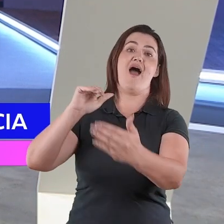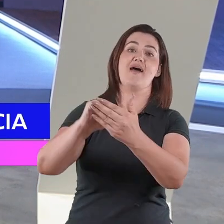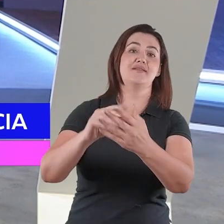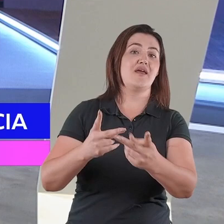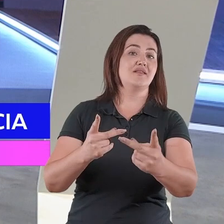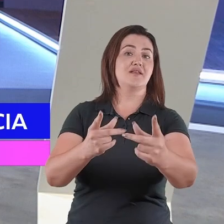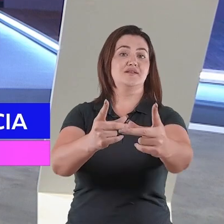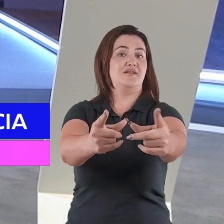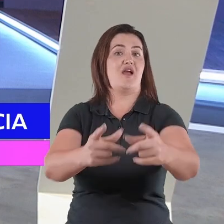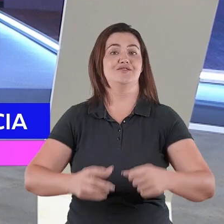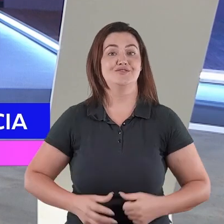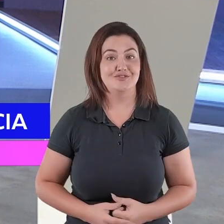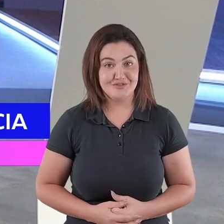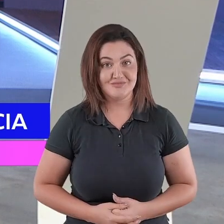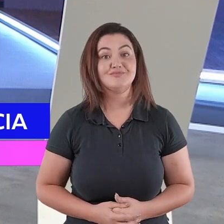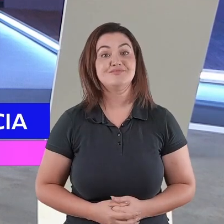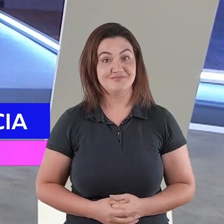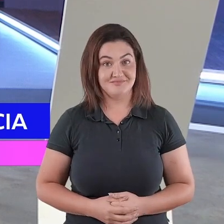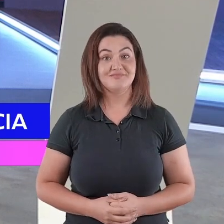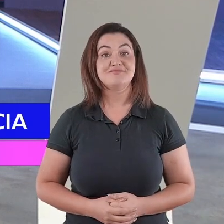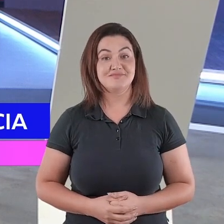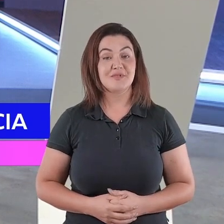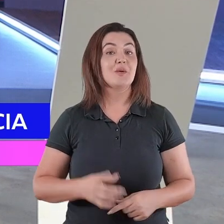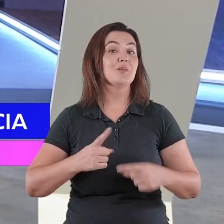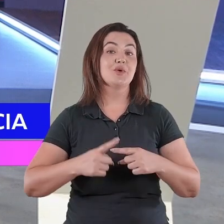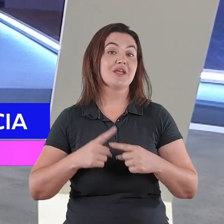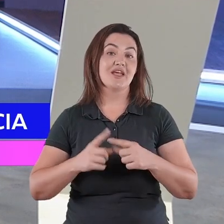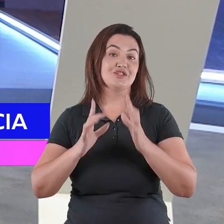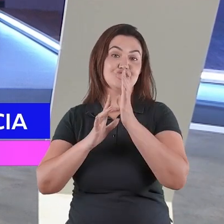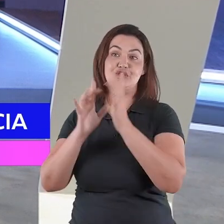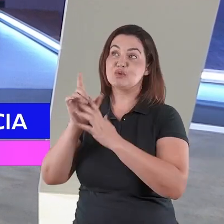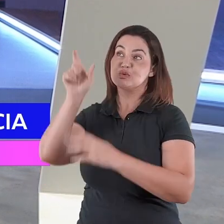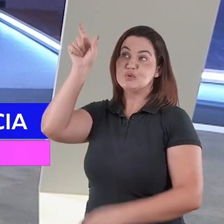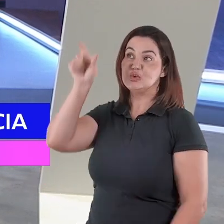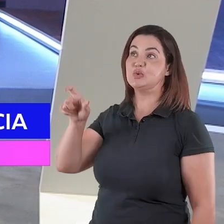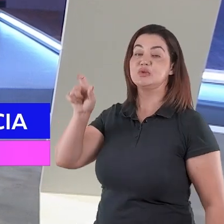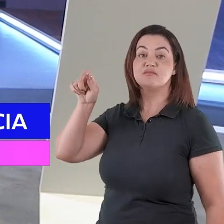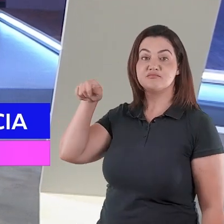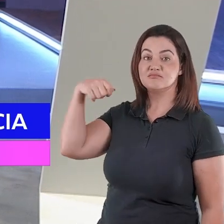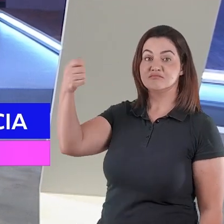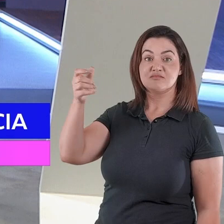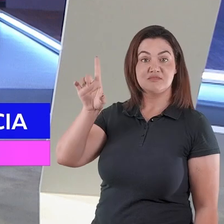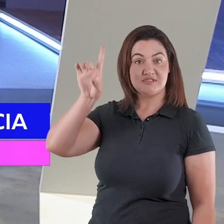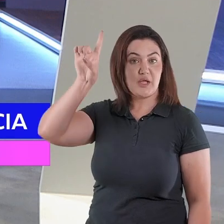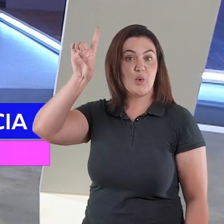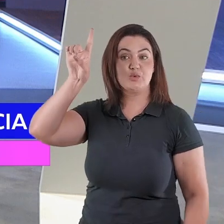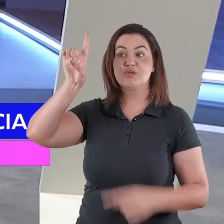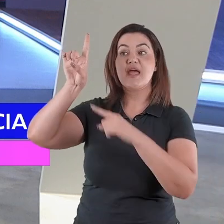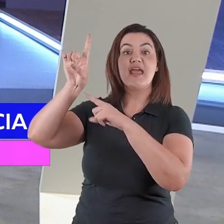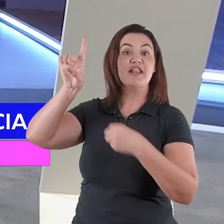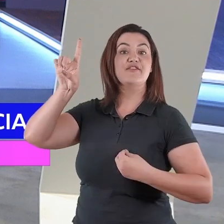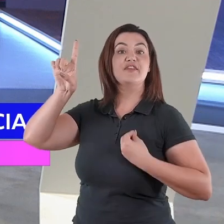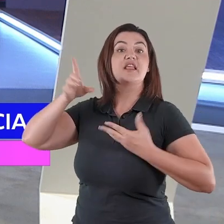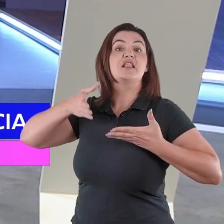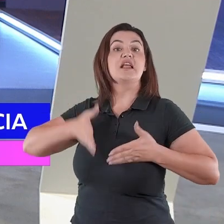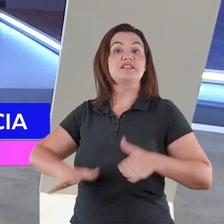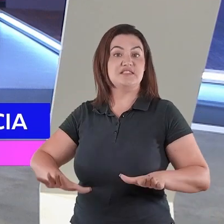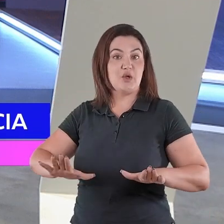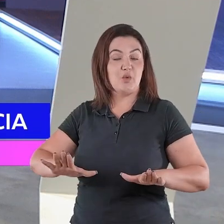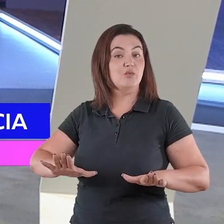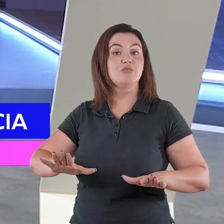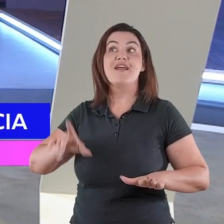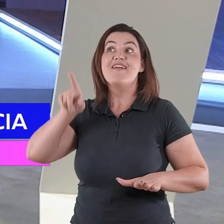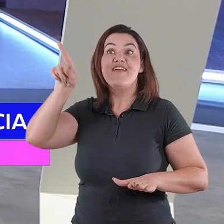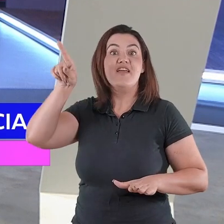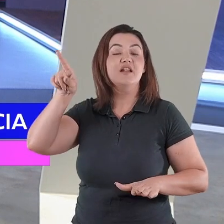história que Cristo não existisse, porque ele é eterno, porque ele é Deus, ele vem desde os tempos antigos, então,